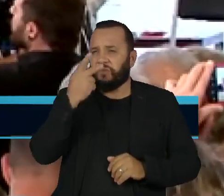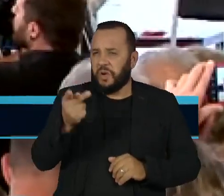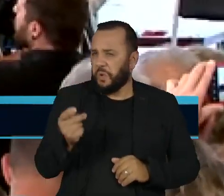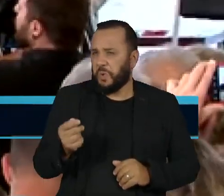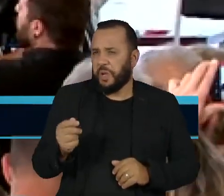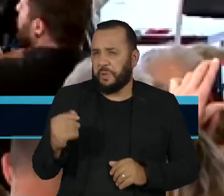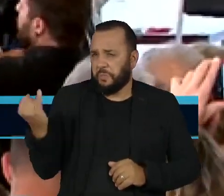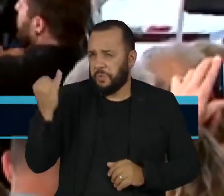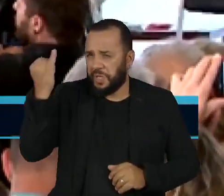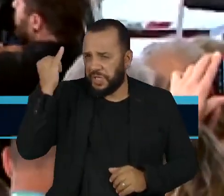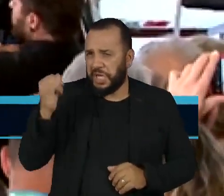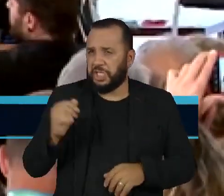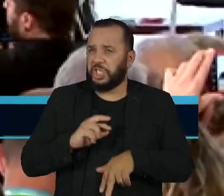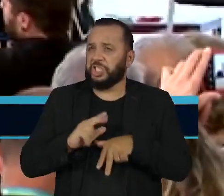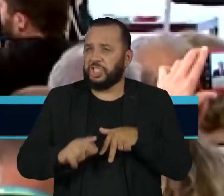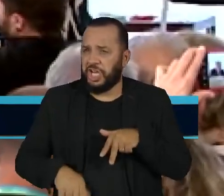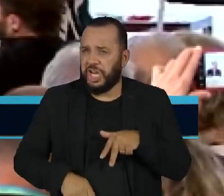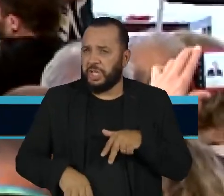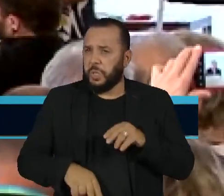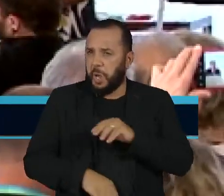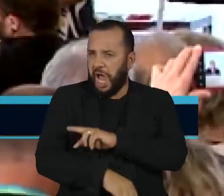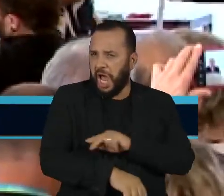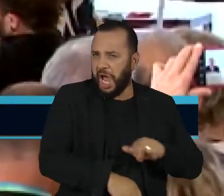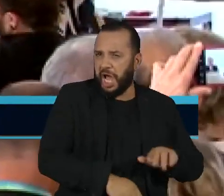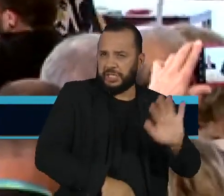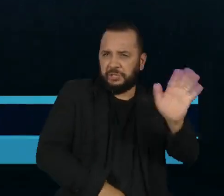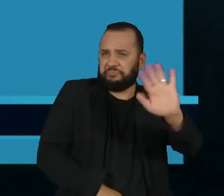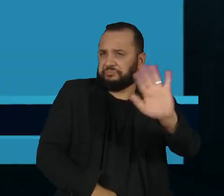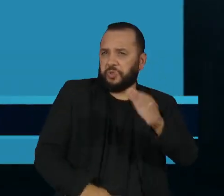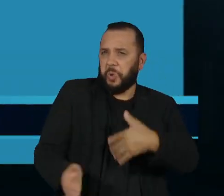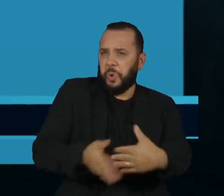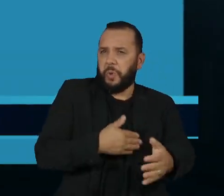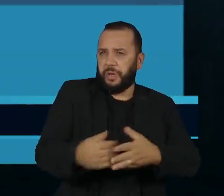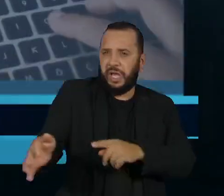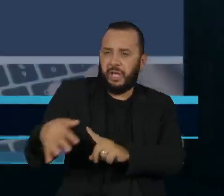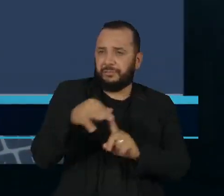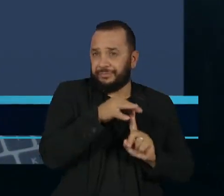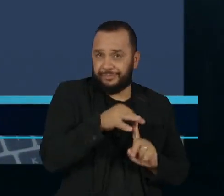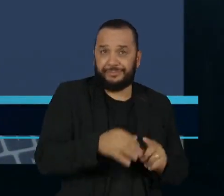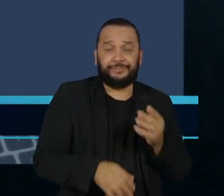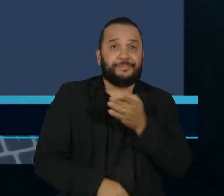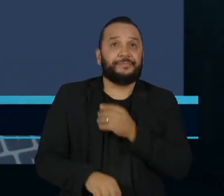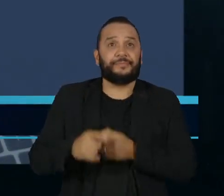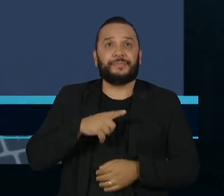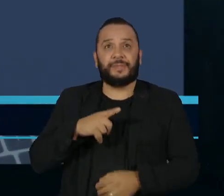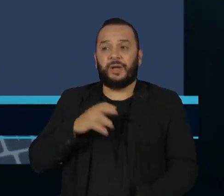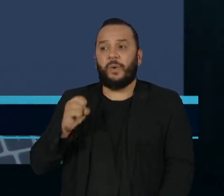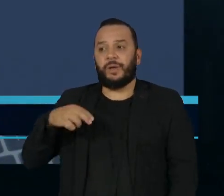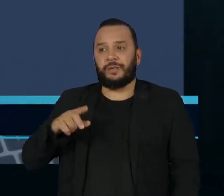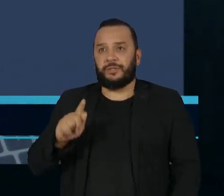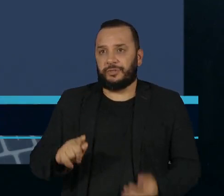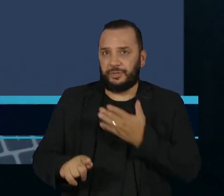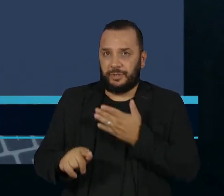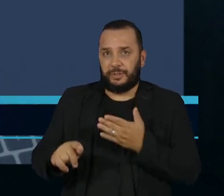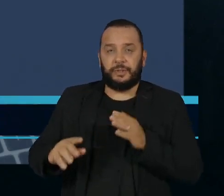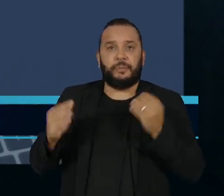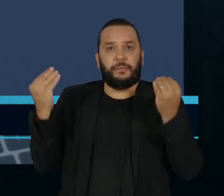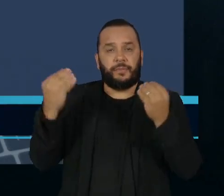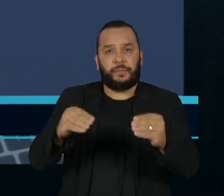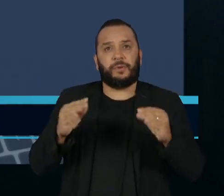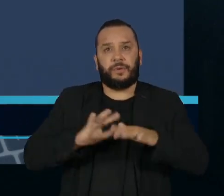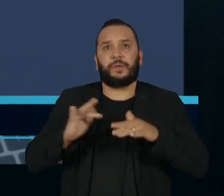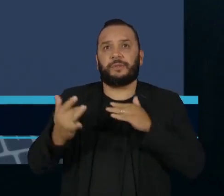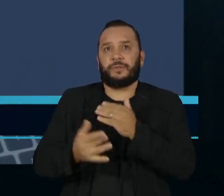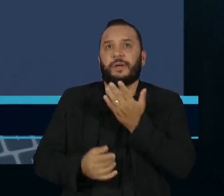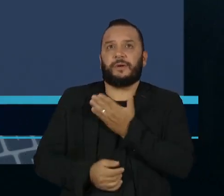Diversas entidades criticaram a escolha do presidente Lula. A ONG Transparência Internacional, por exemplo, publicou nas redes